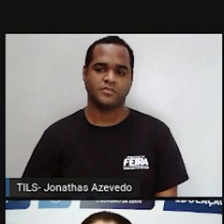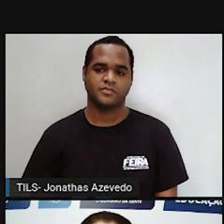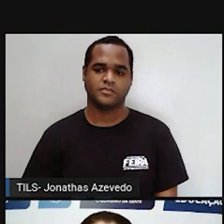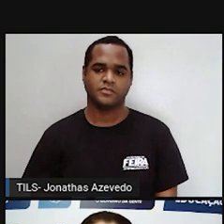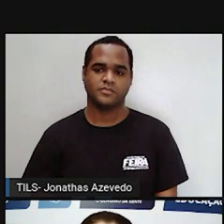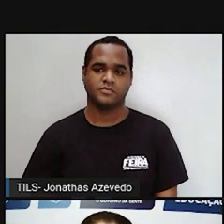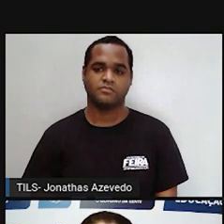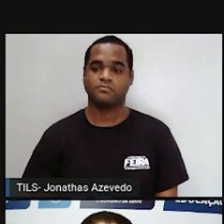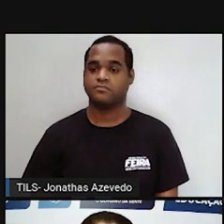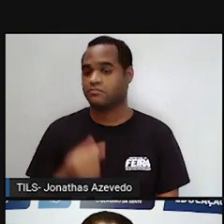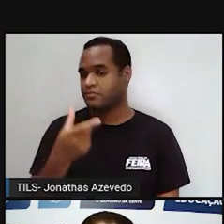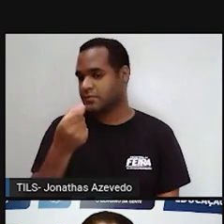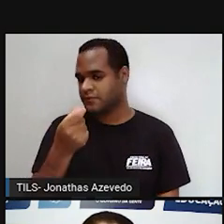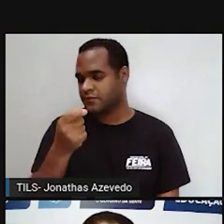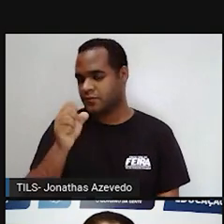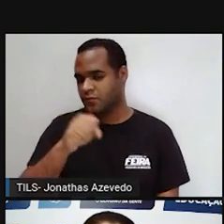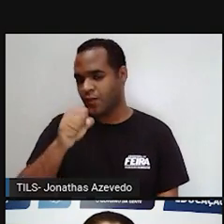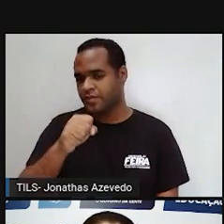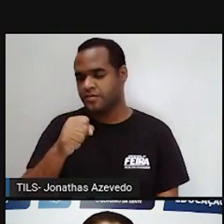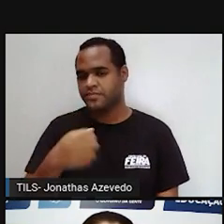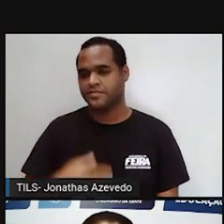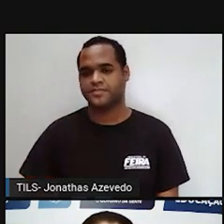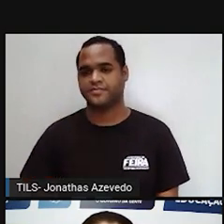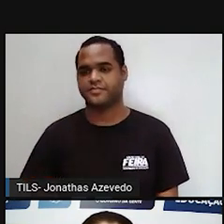20 segundos aí para vocês.